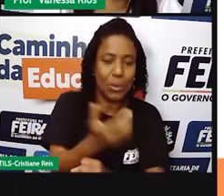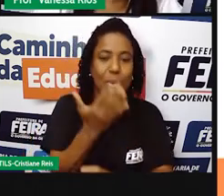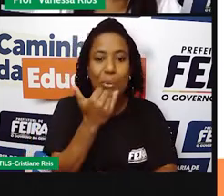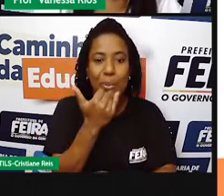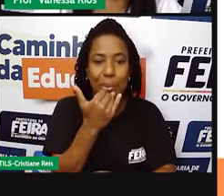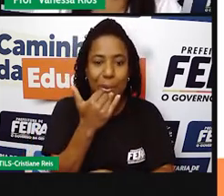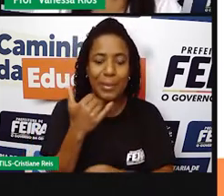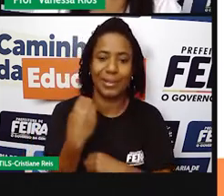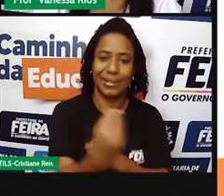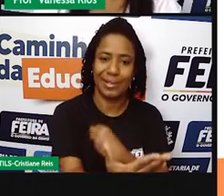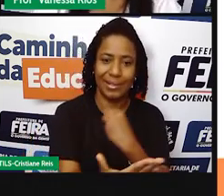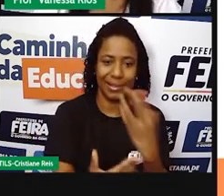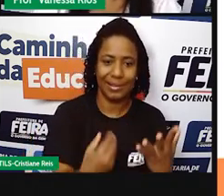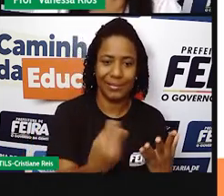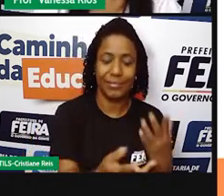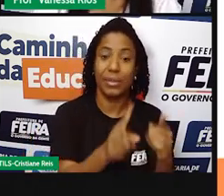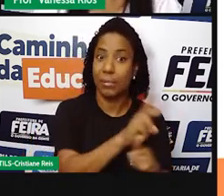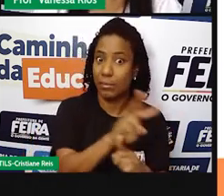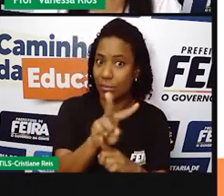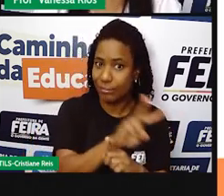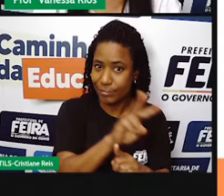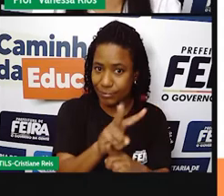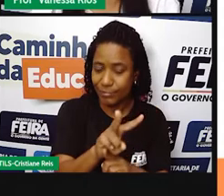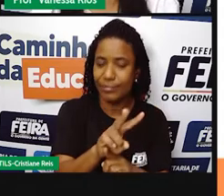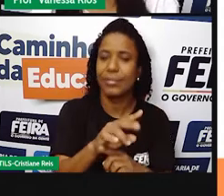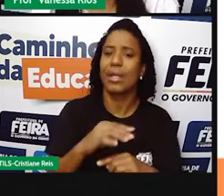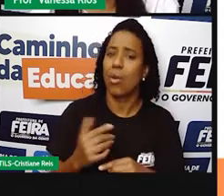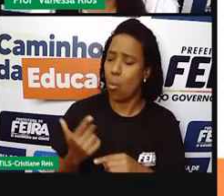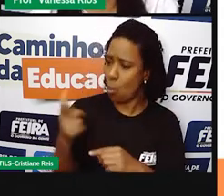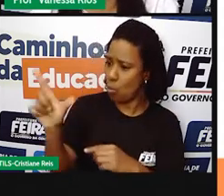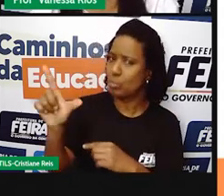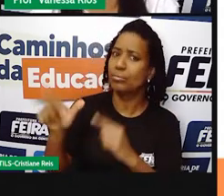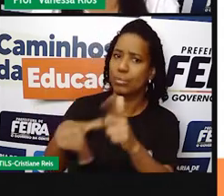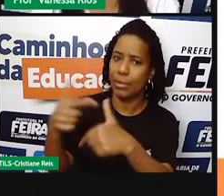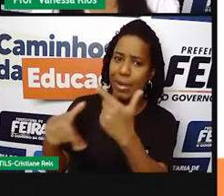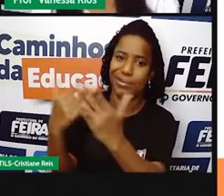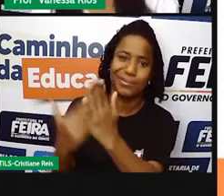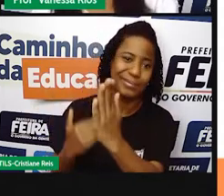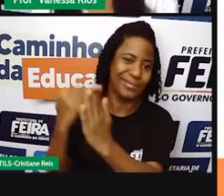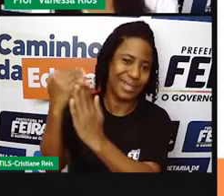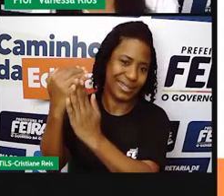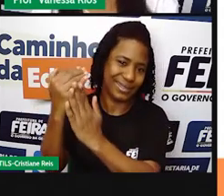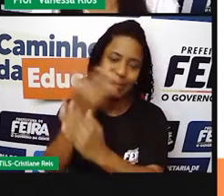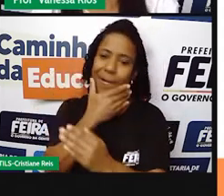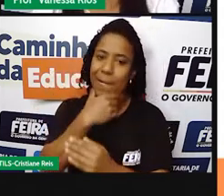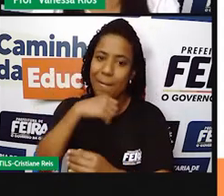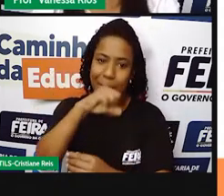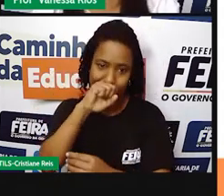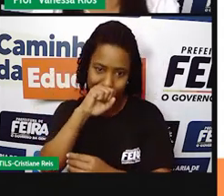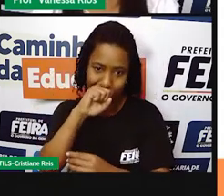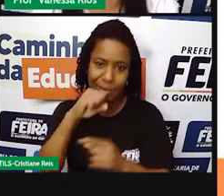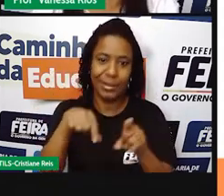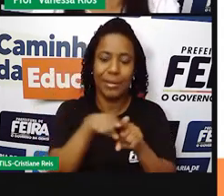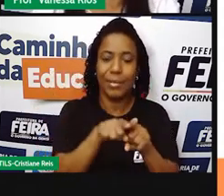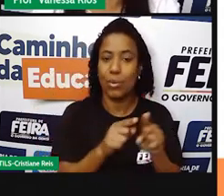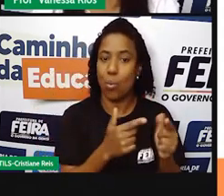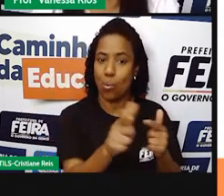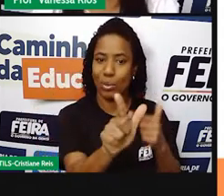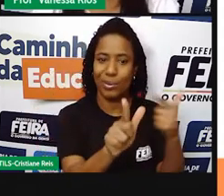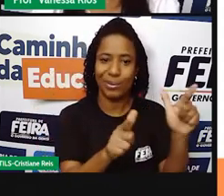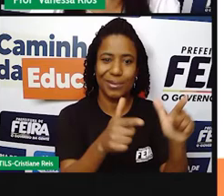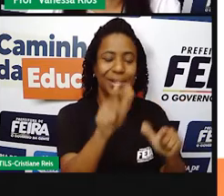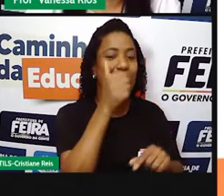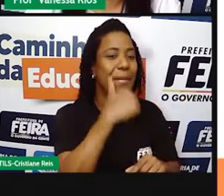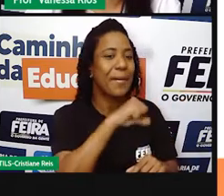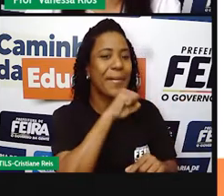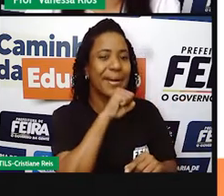passadas também para o homem. E outras funções também foram chegando, né? Foram sendo adquiridas também para as mulheres e também